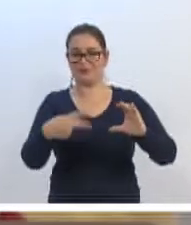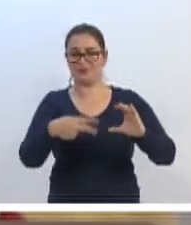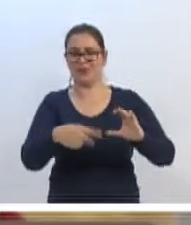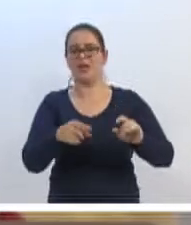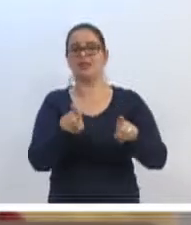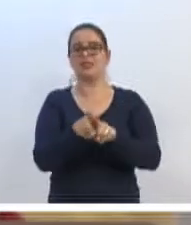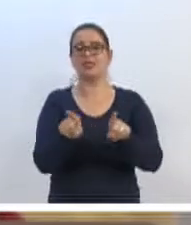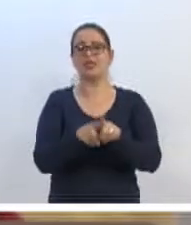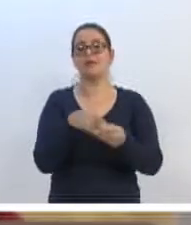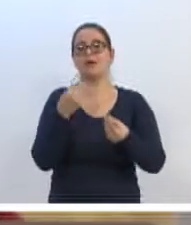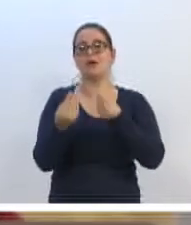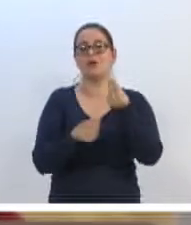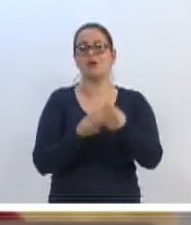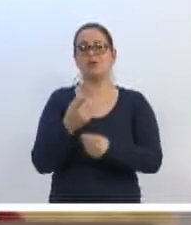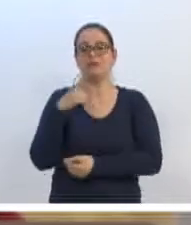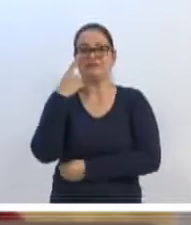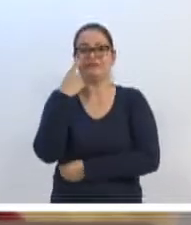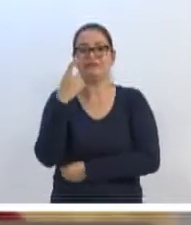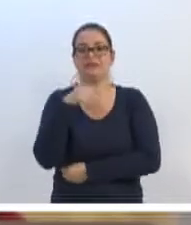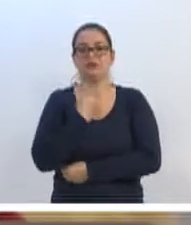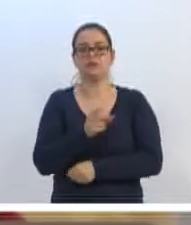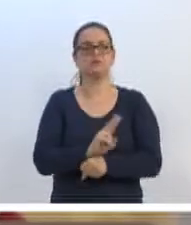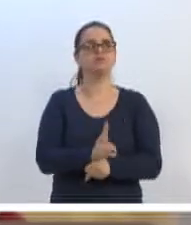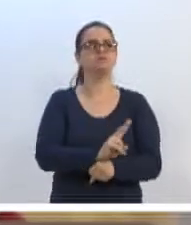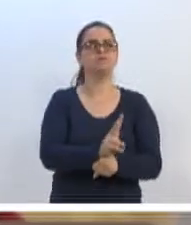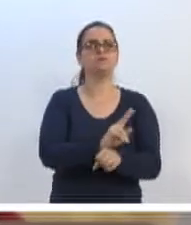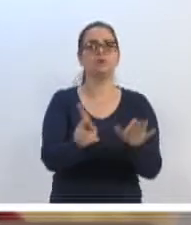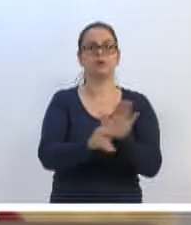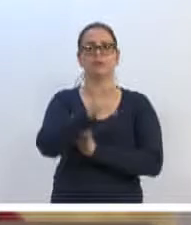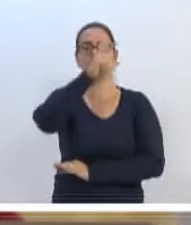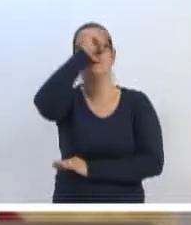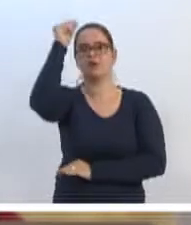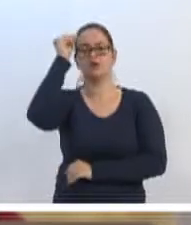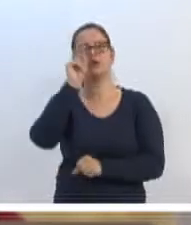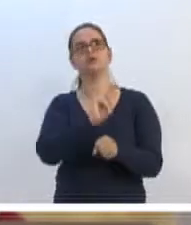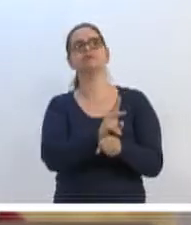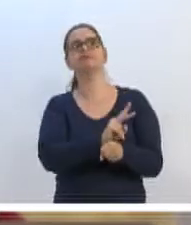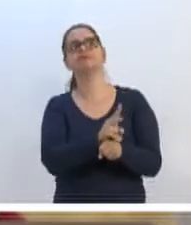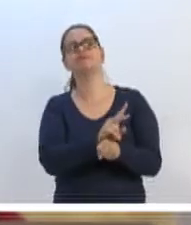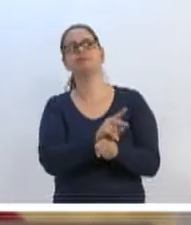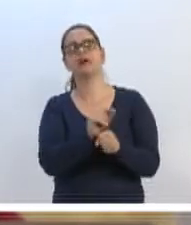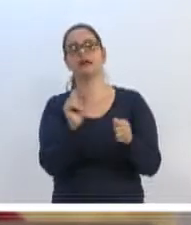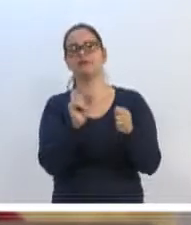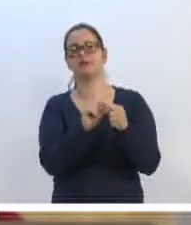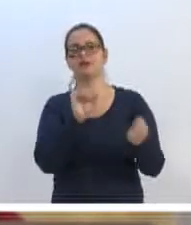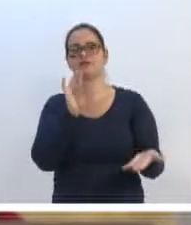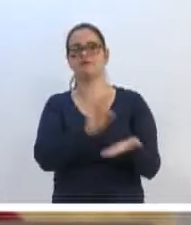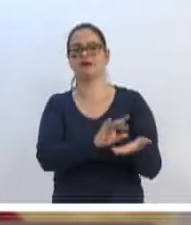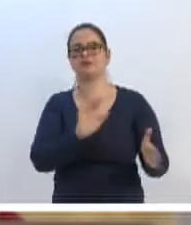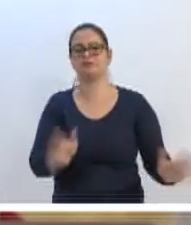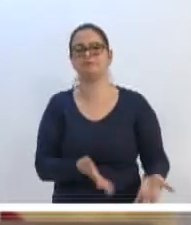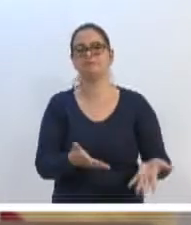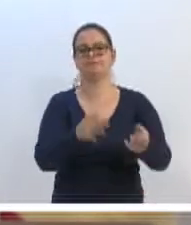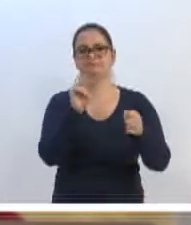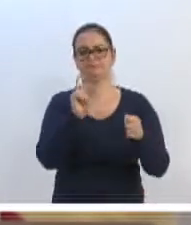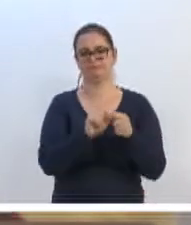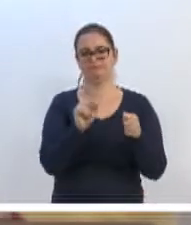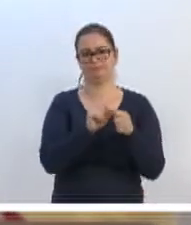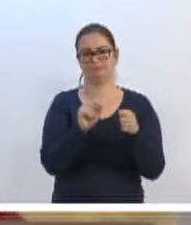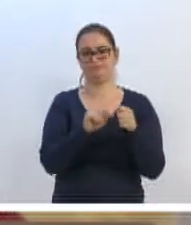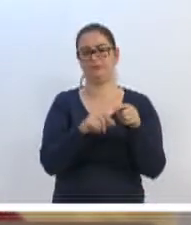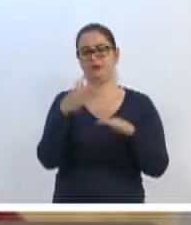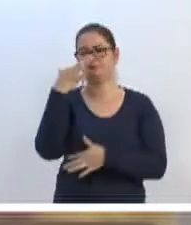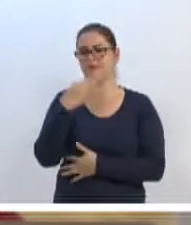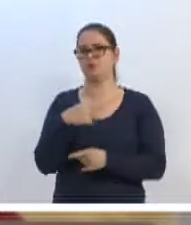também como, somos fiscalizadores do executivo, que a gente realmente tire isso do papel. E eu tenho plena certeza disso, porque